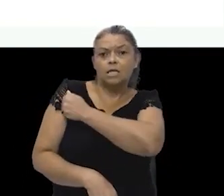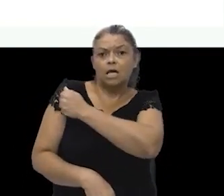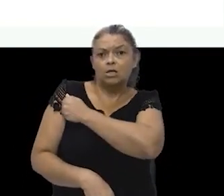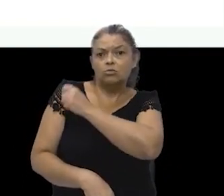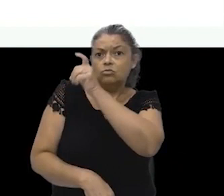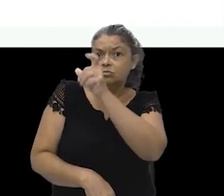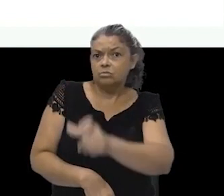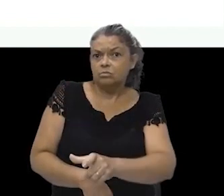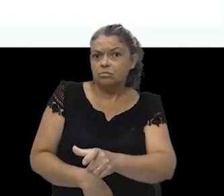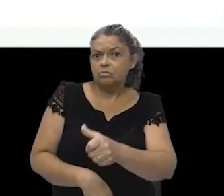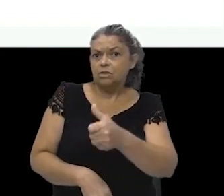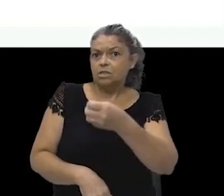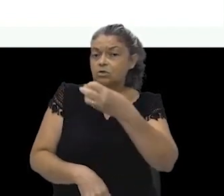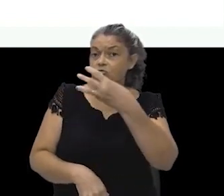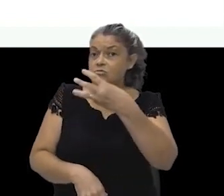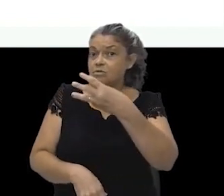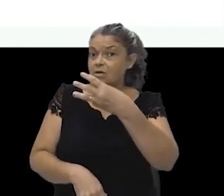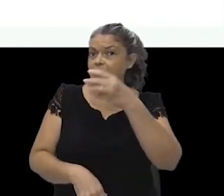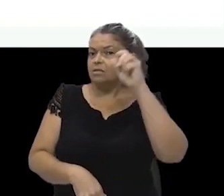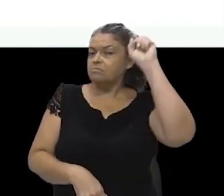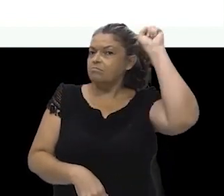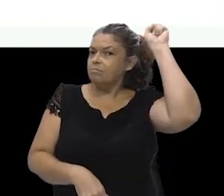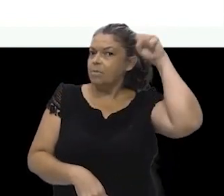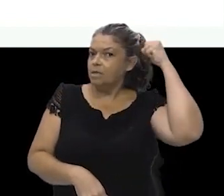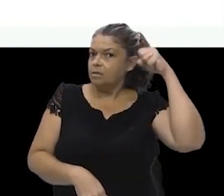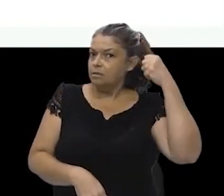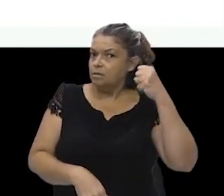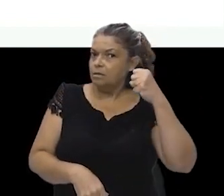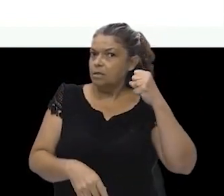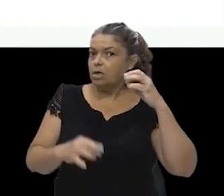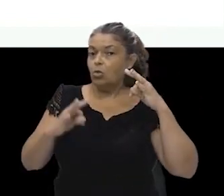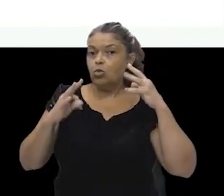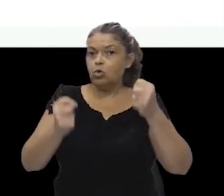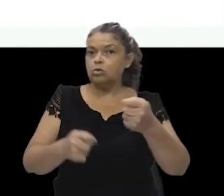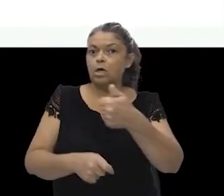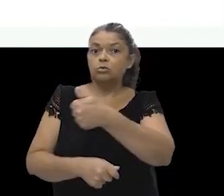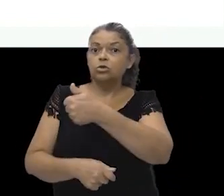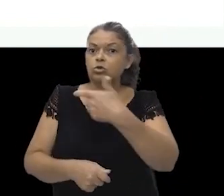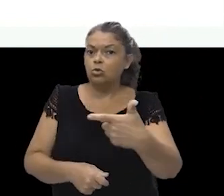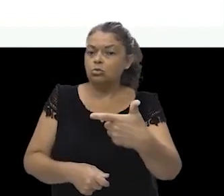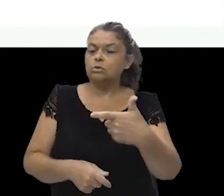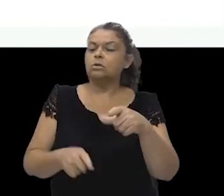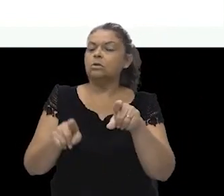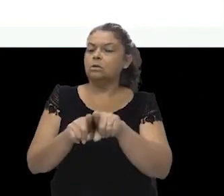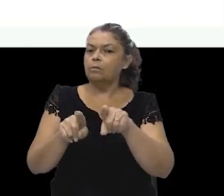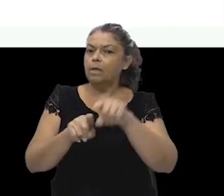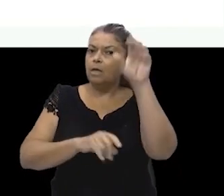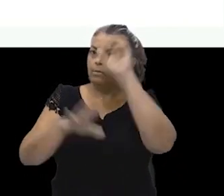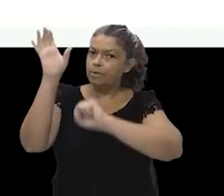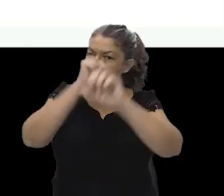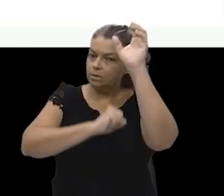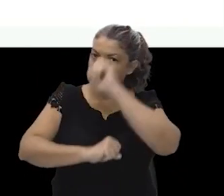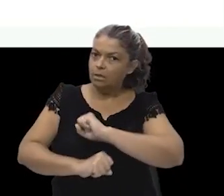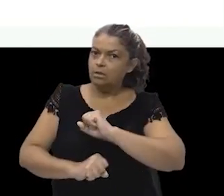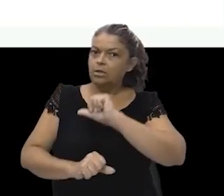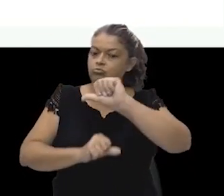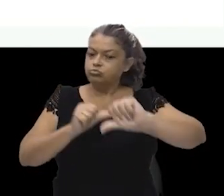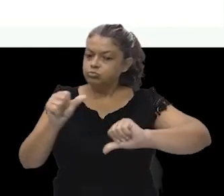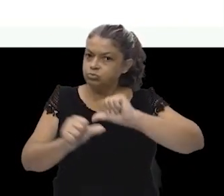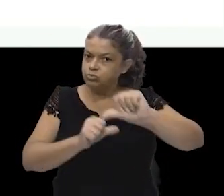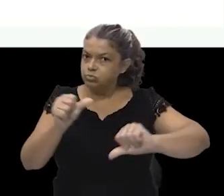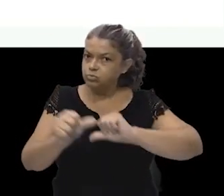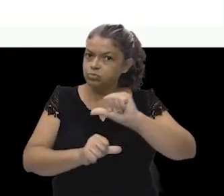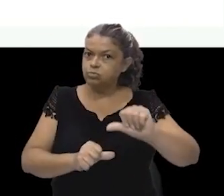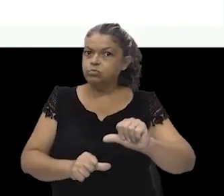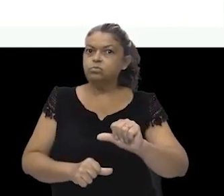Rosinha, o que me interessa são 3 pentes de um total de 12. Trabalhamos também essa probabilidade